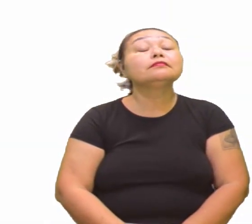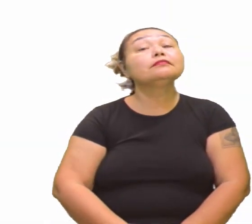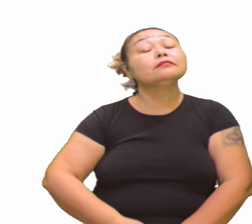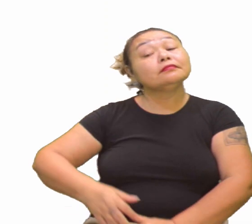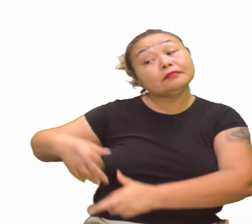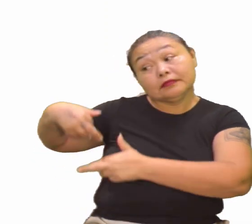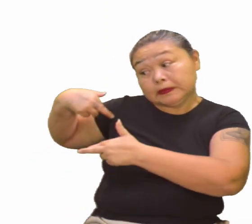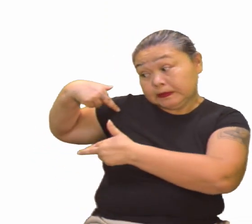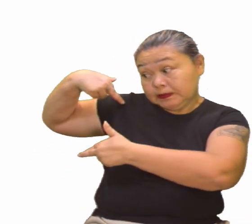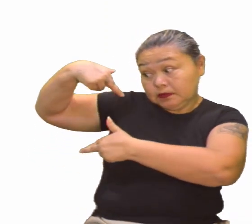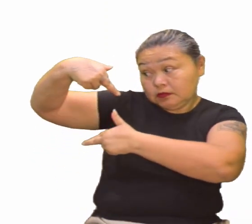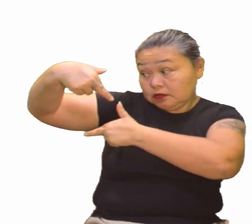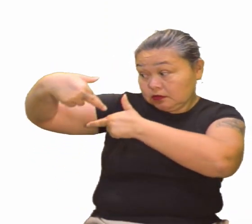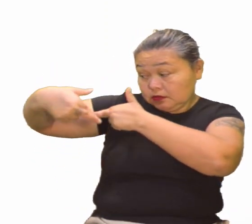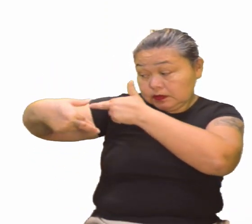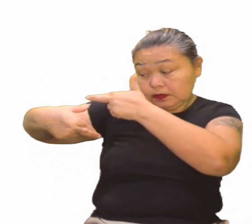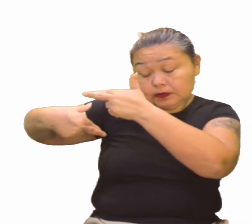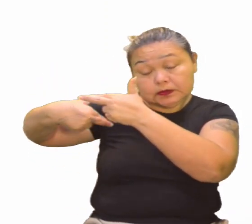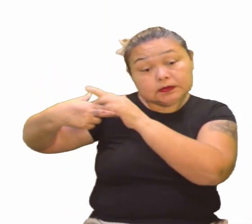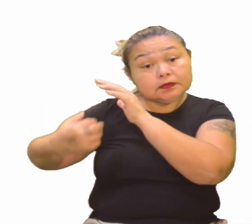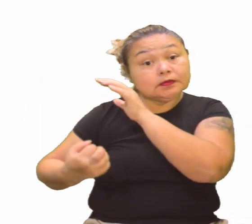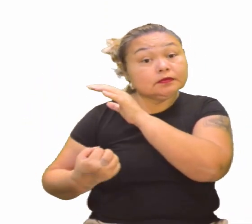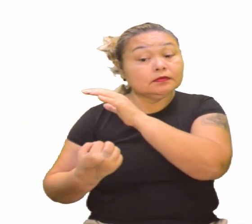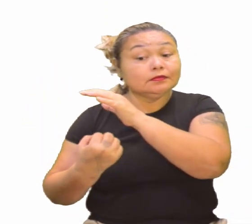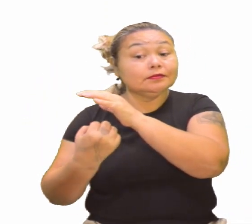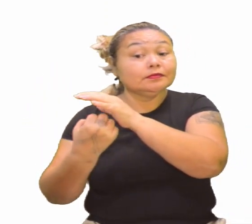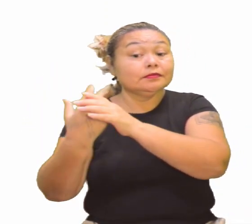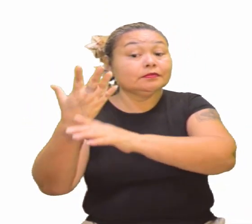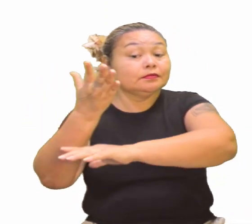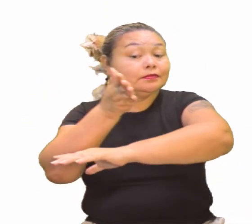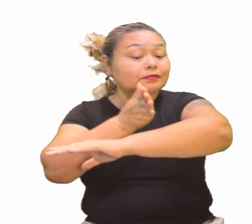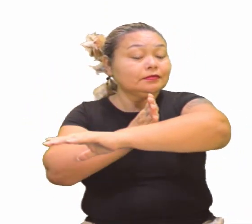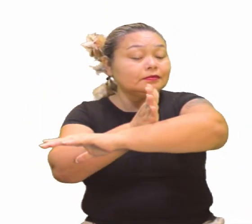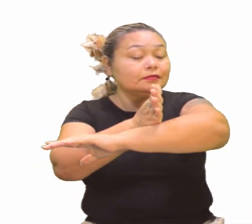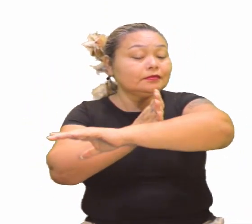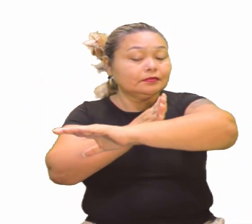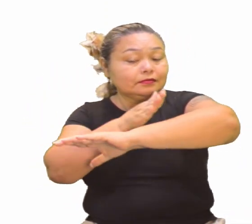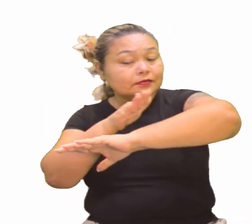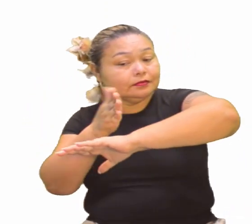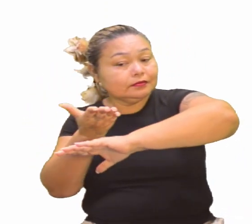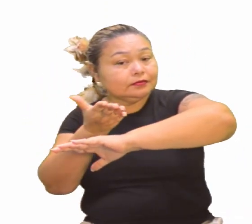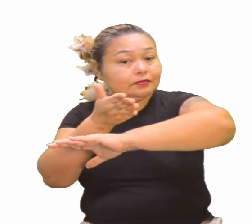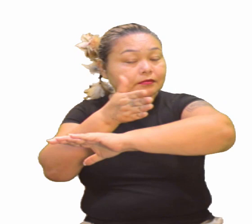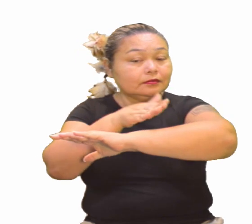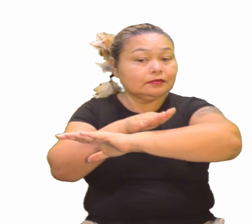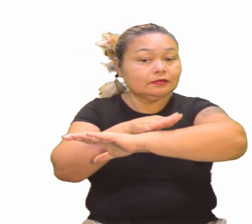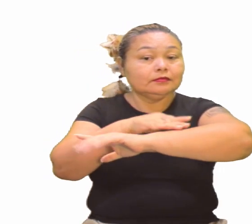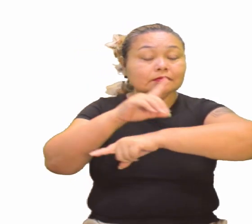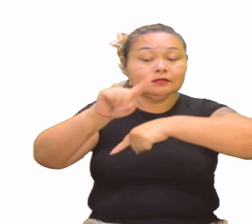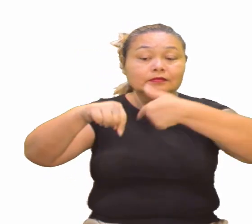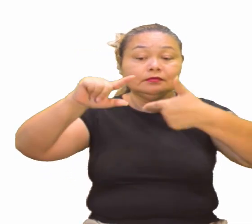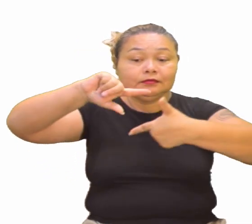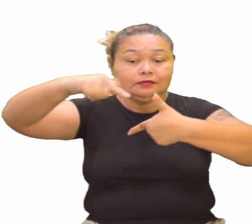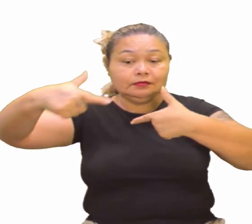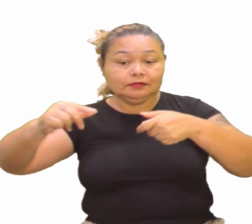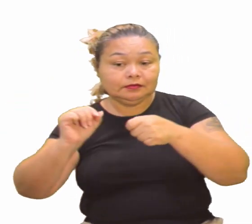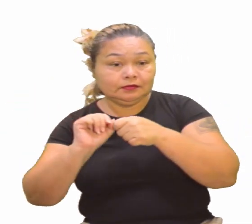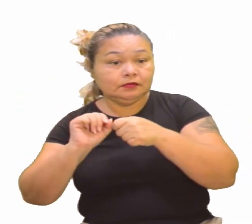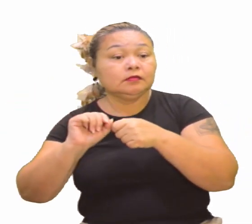Então, a Renascença, ela tem raiz na Idade Média, tá? Naquela transição. Frutos na Modernidade.